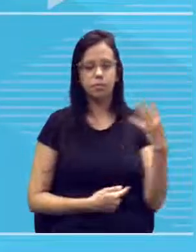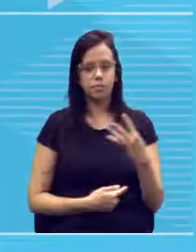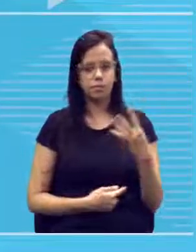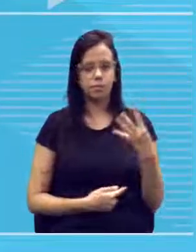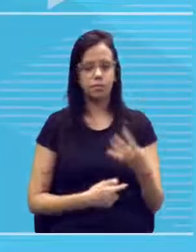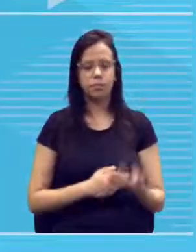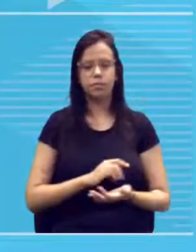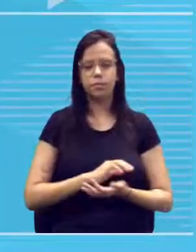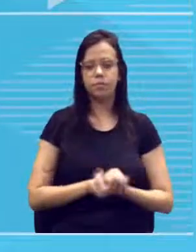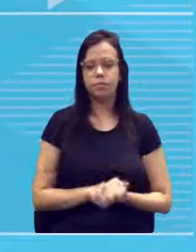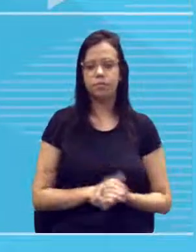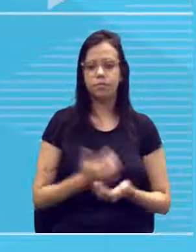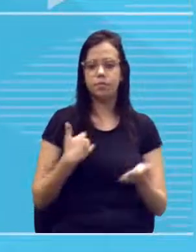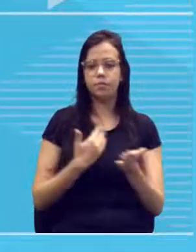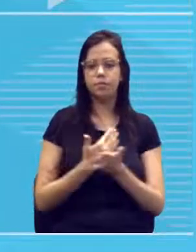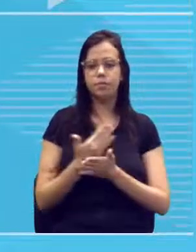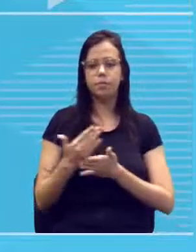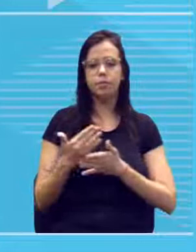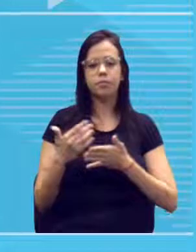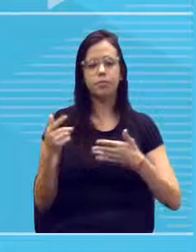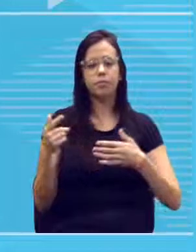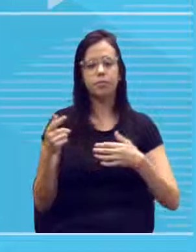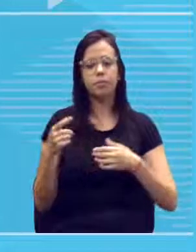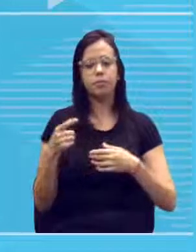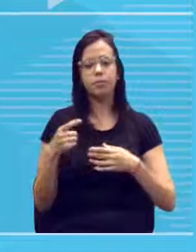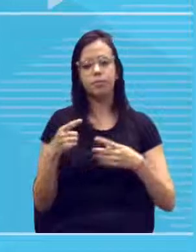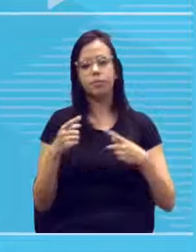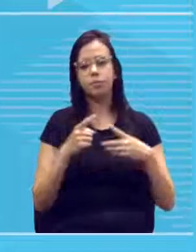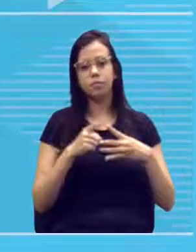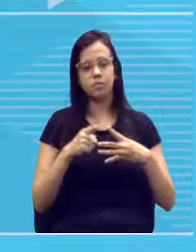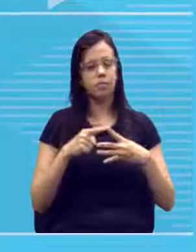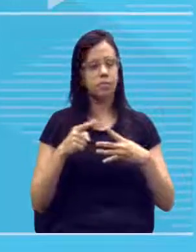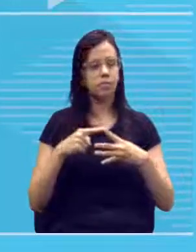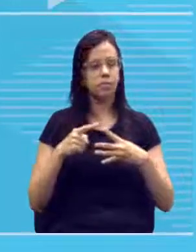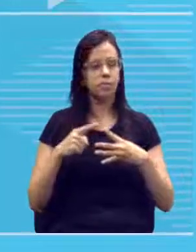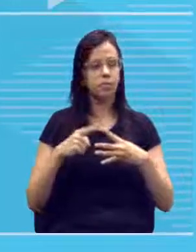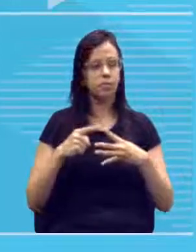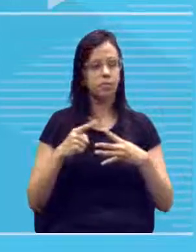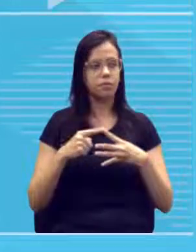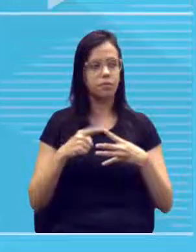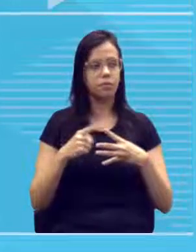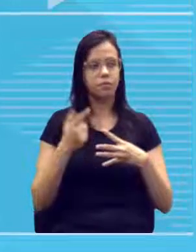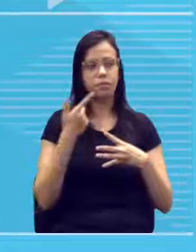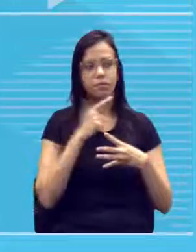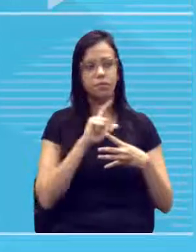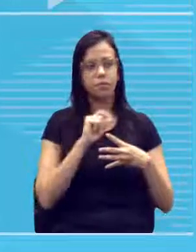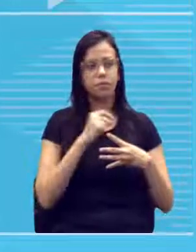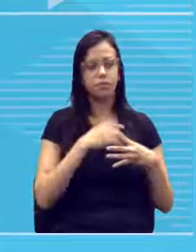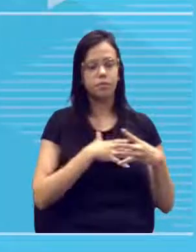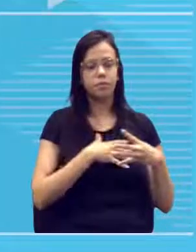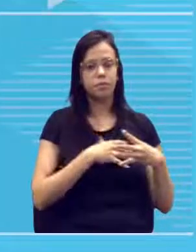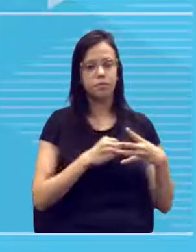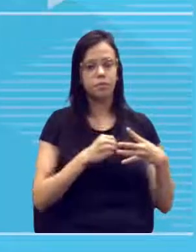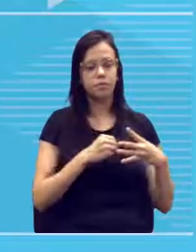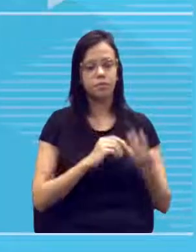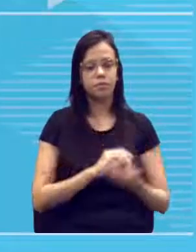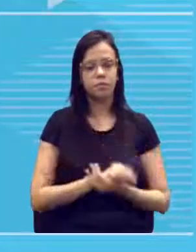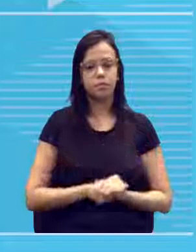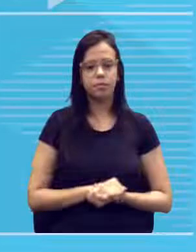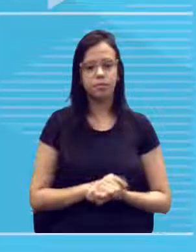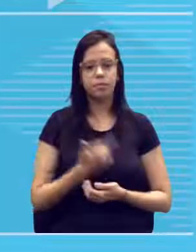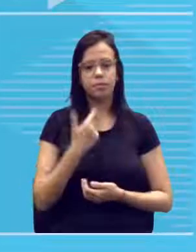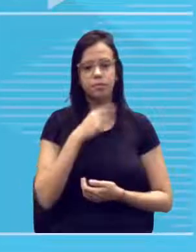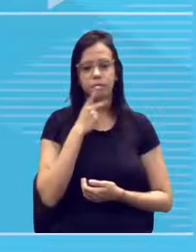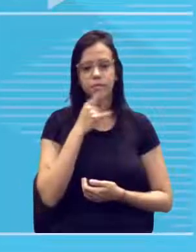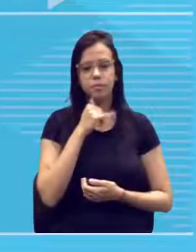geração 4. Vamos começar de cima para baixo, né? Então, lá da geração 1, quem é os nossos filhos aqui? Os pais,